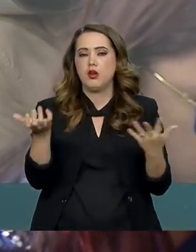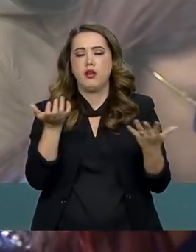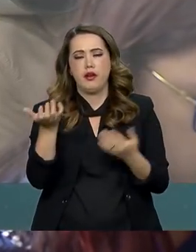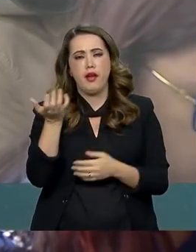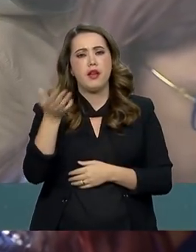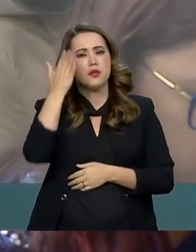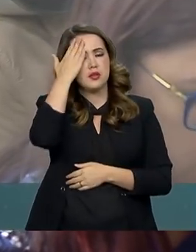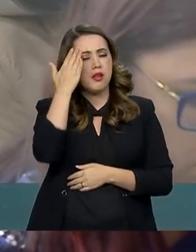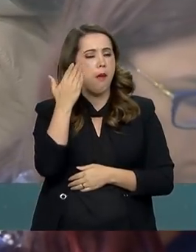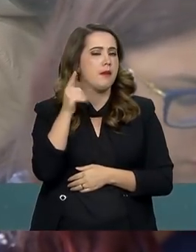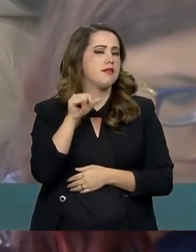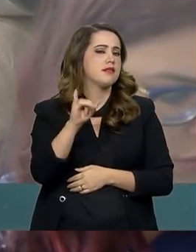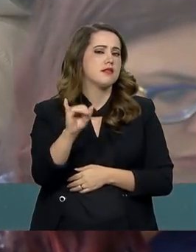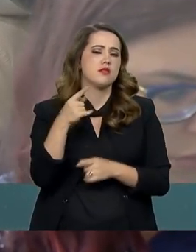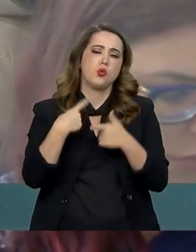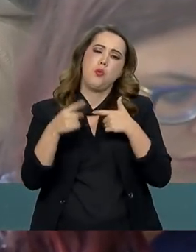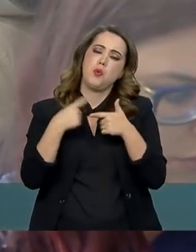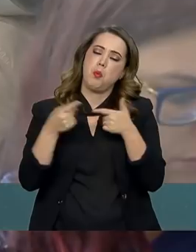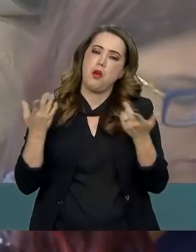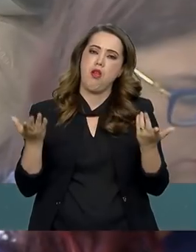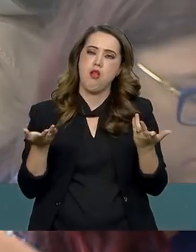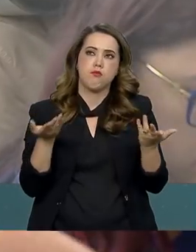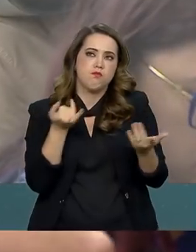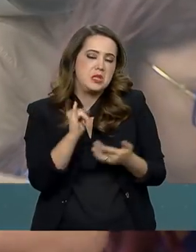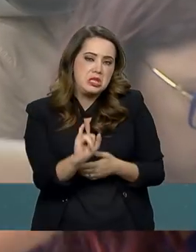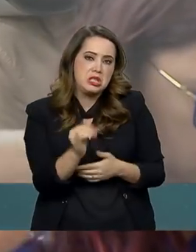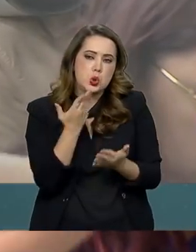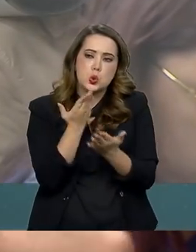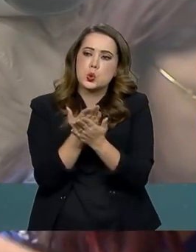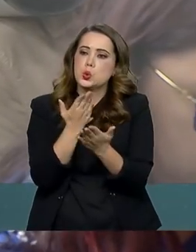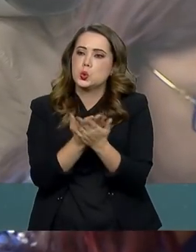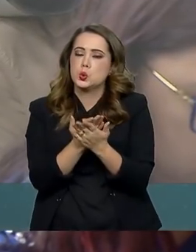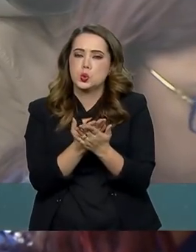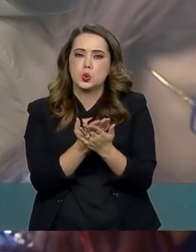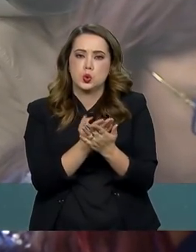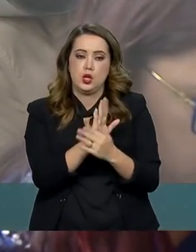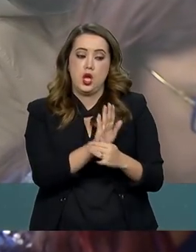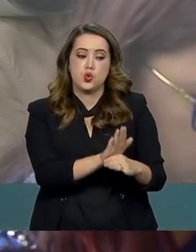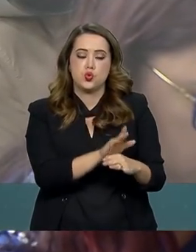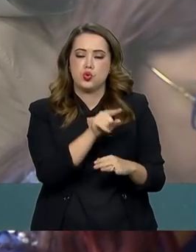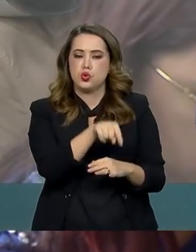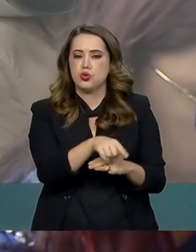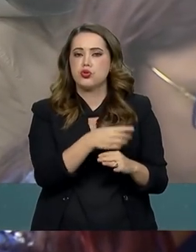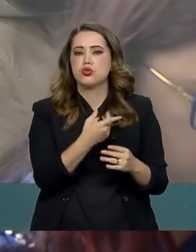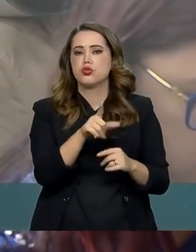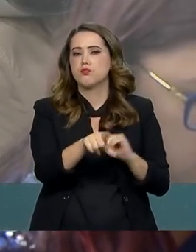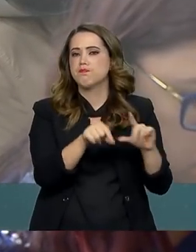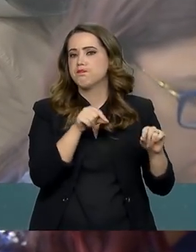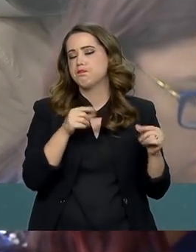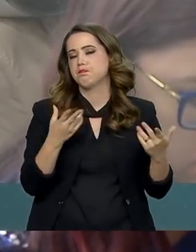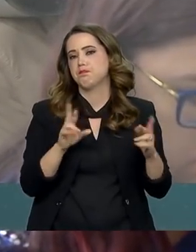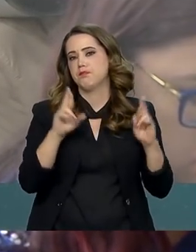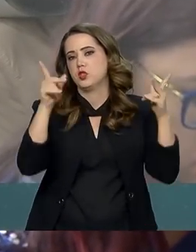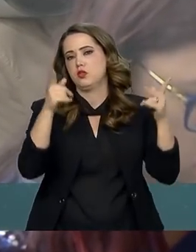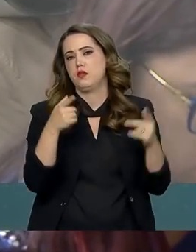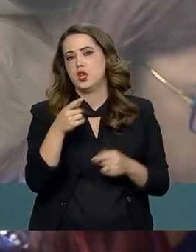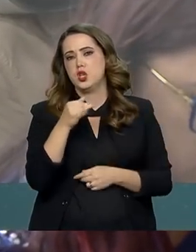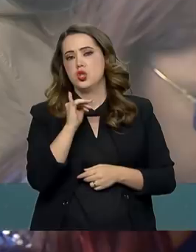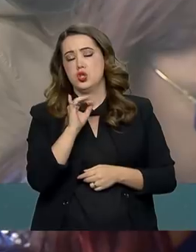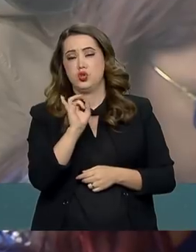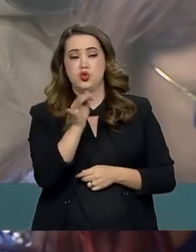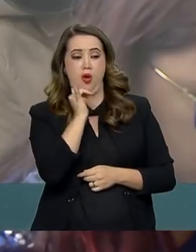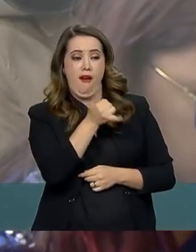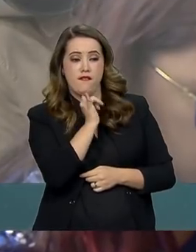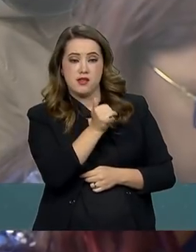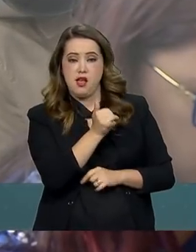saber se isso não é prejudicial para, enfim, se tem algum estudo que subsidie esse tipo de medida em relação à segurança